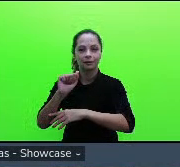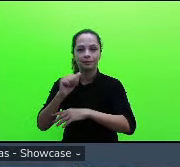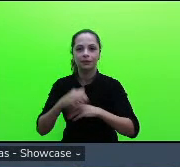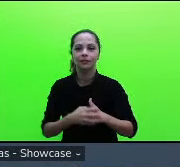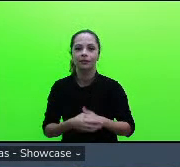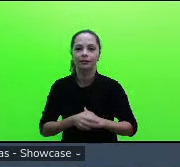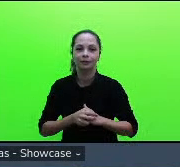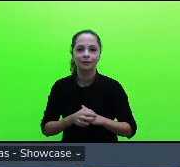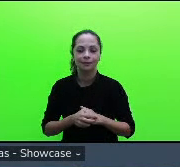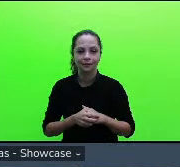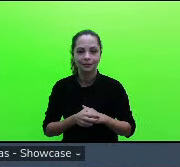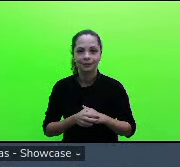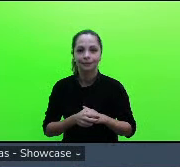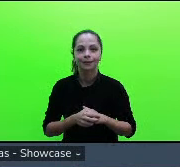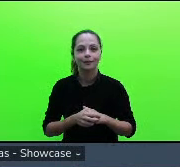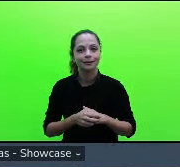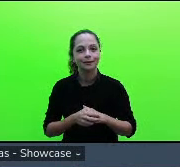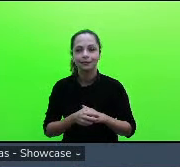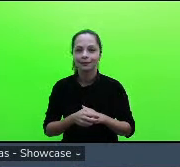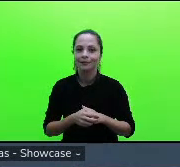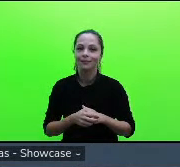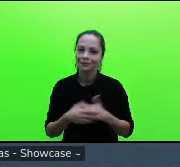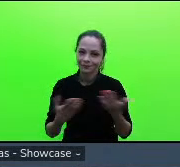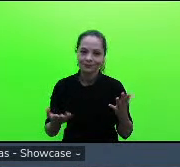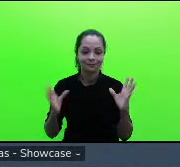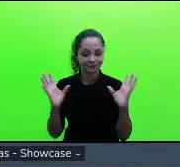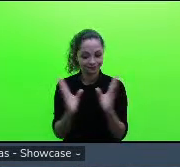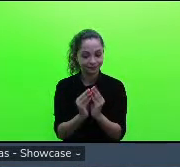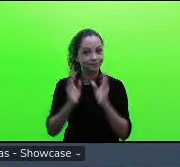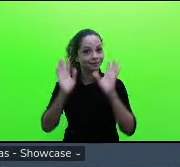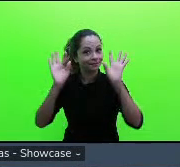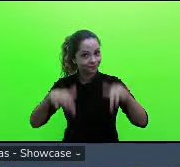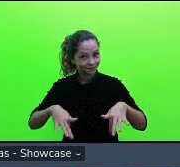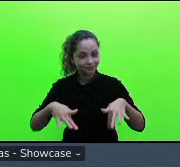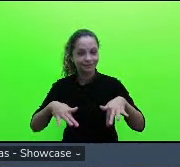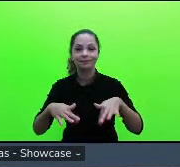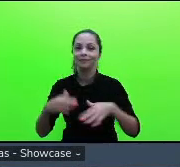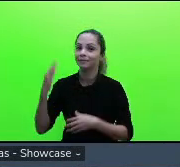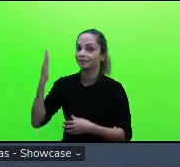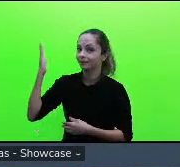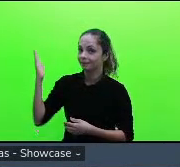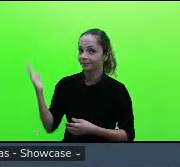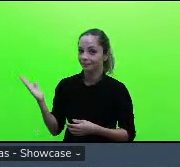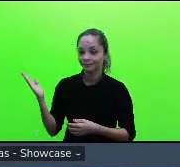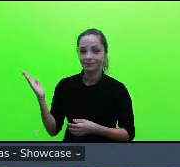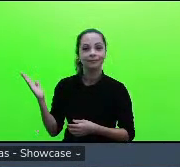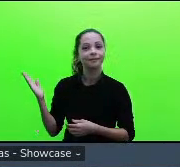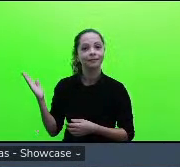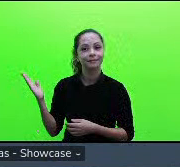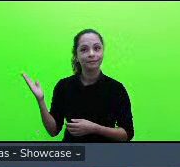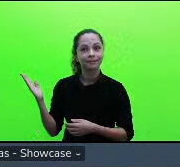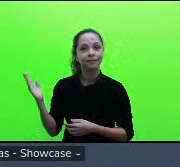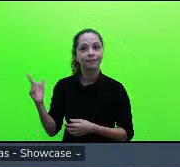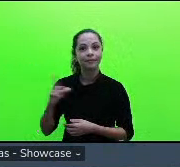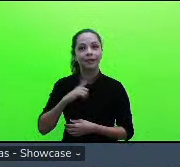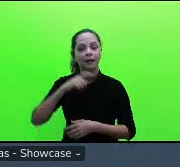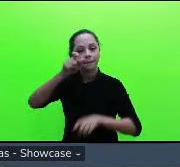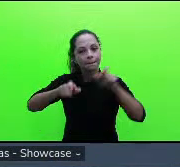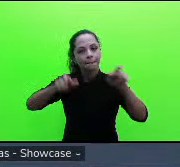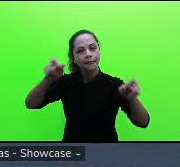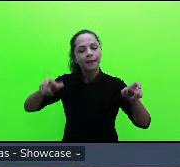então como consideração final compreendemos que nos contos de a beleza negra dos personagens